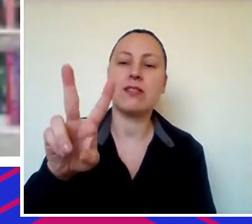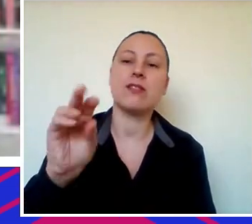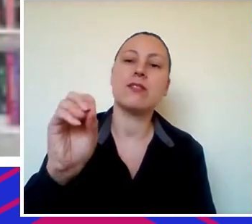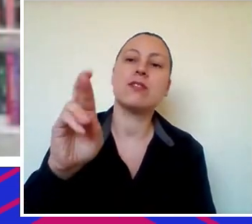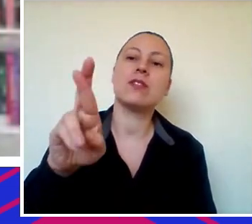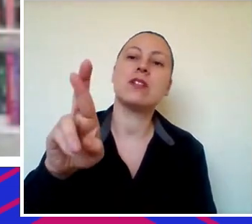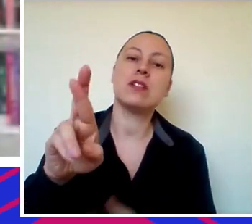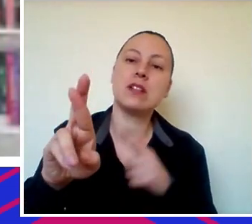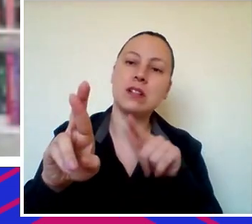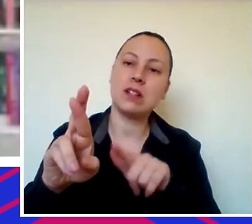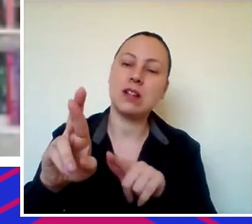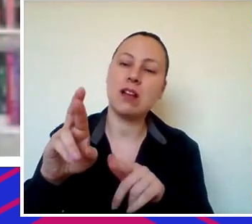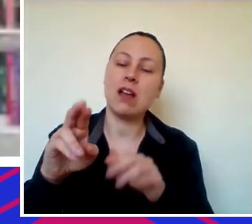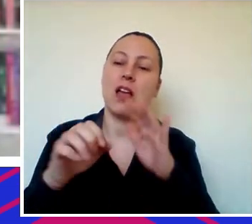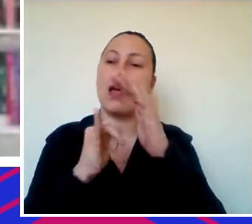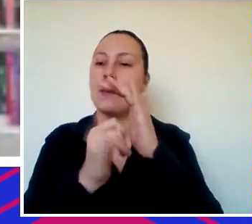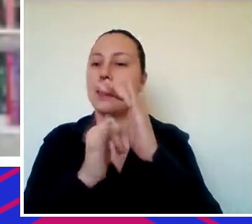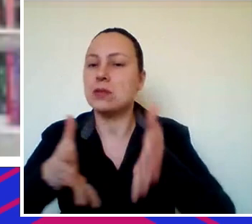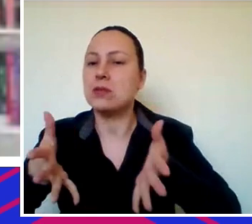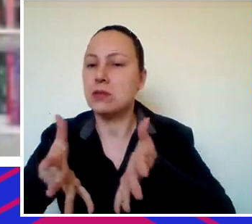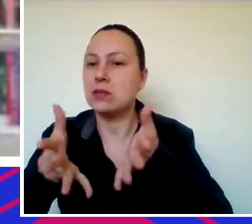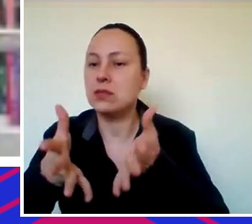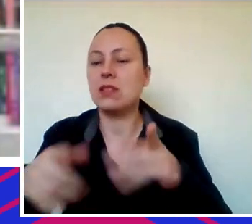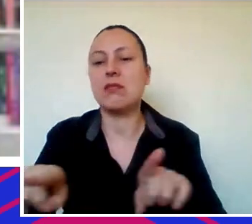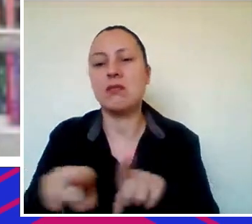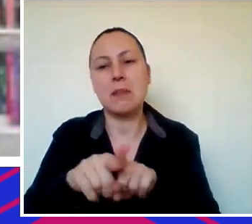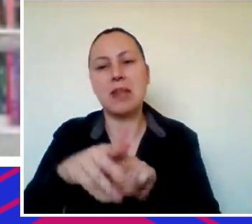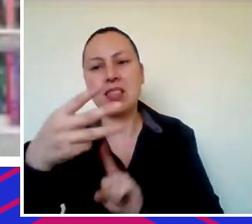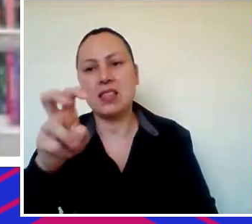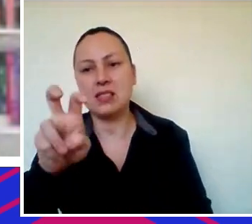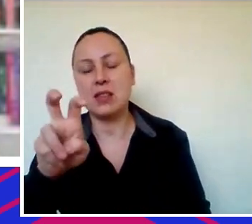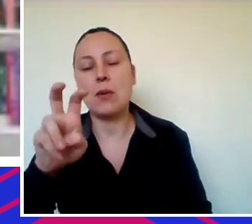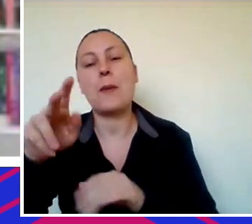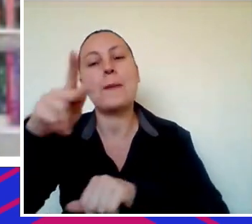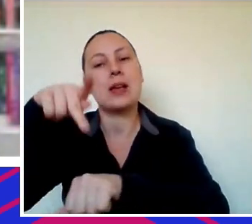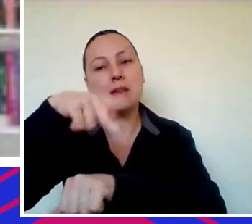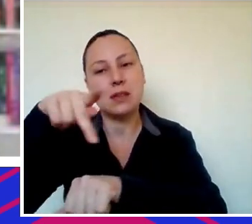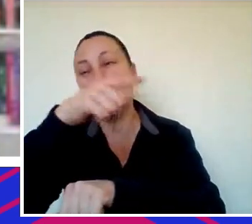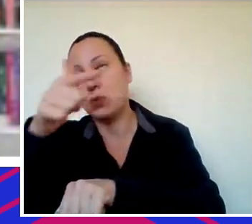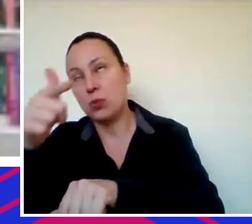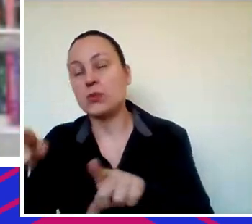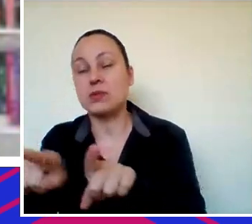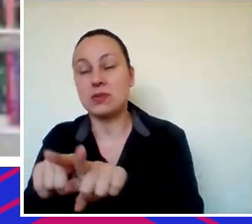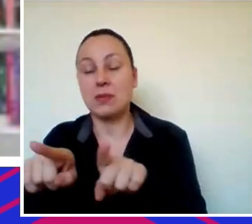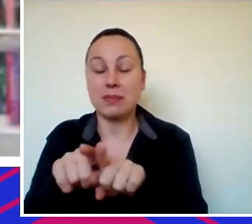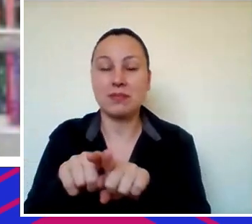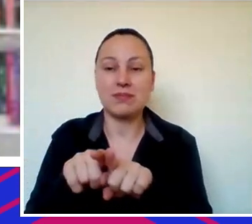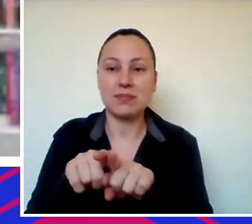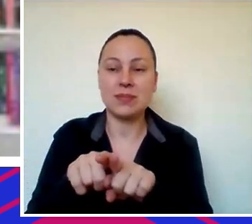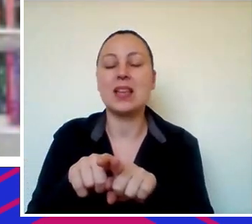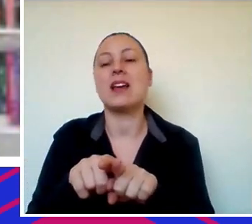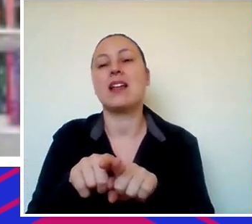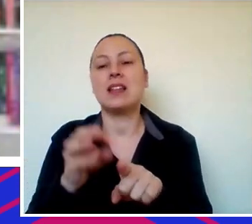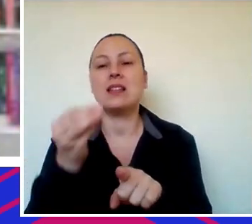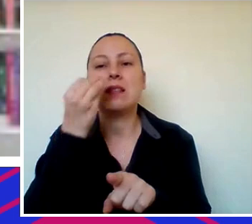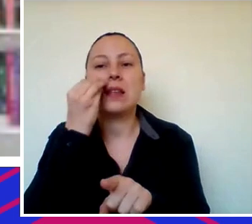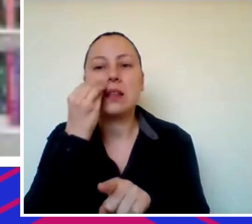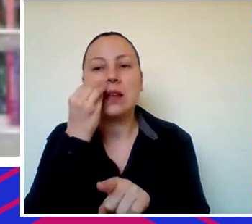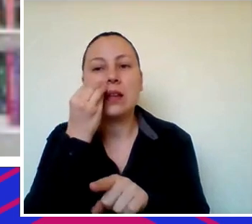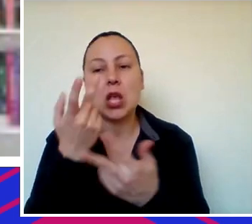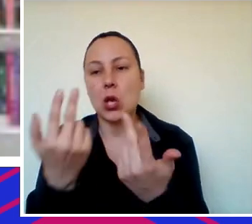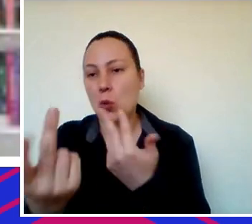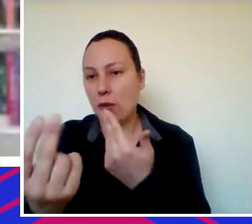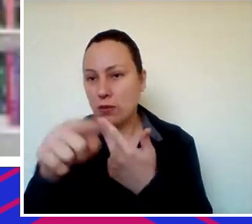aqui no Brasil, mas também outros 35 países ajudando empreendedores como vocês a crescer mais rápido nessa